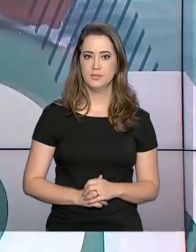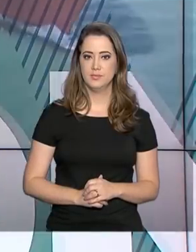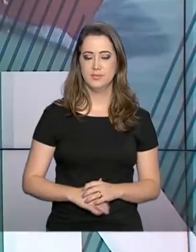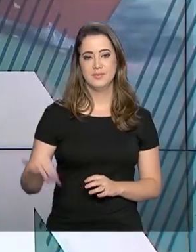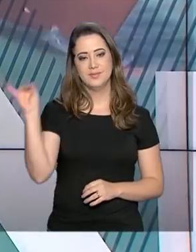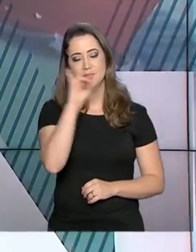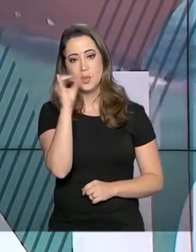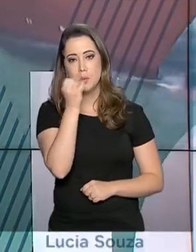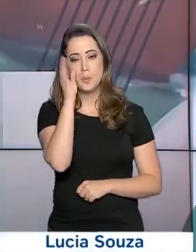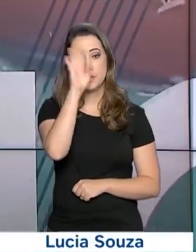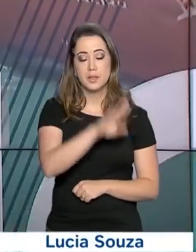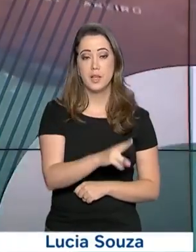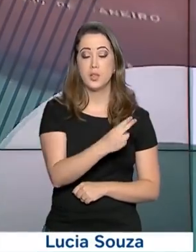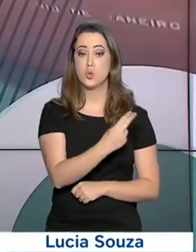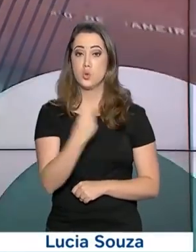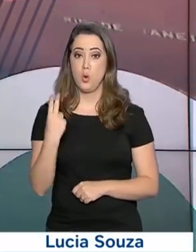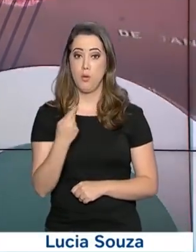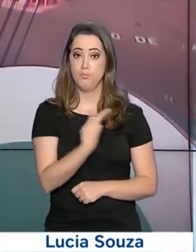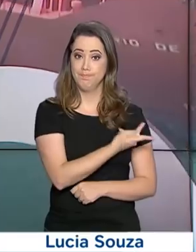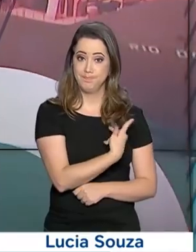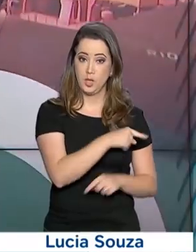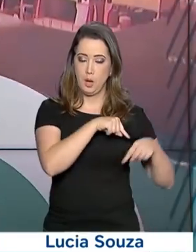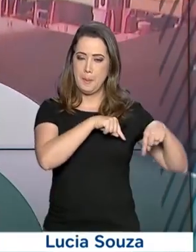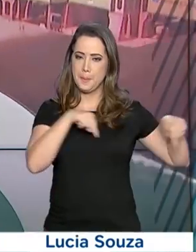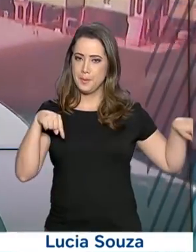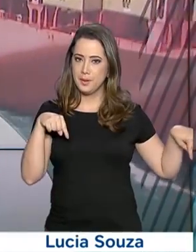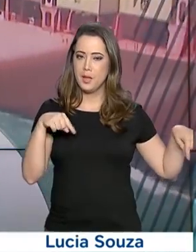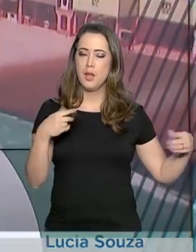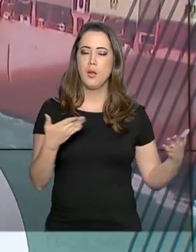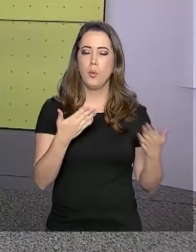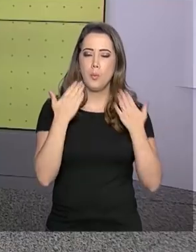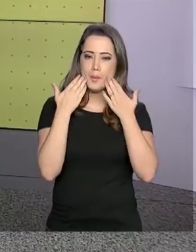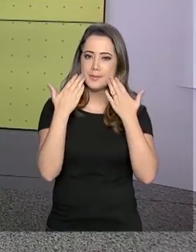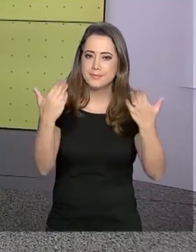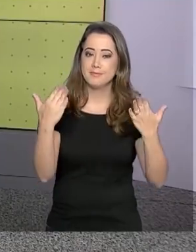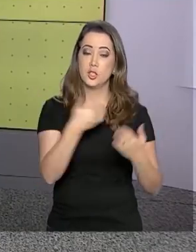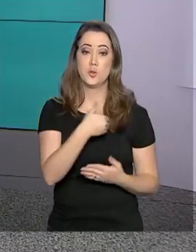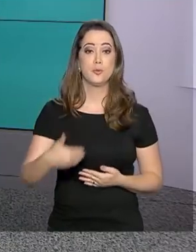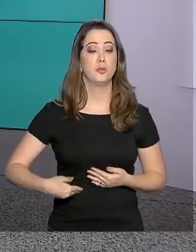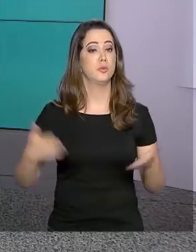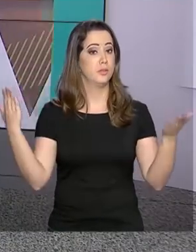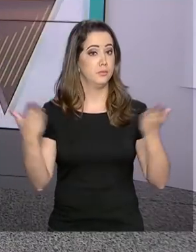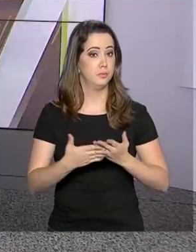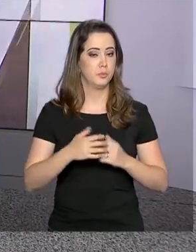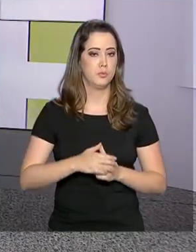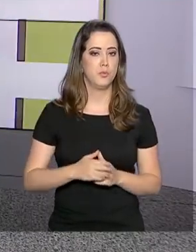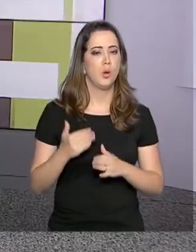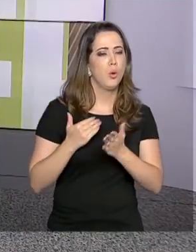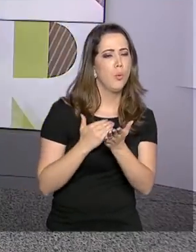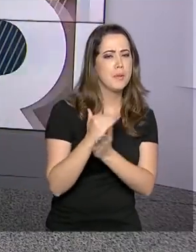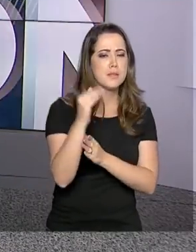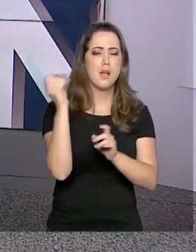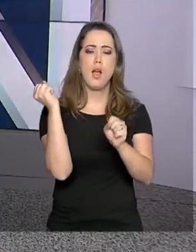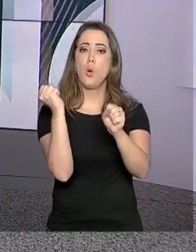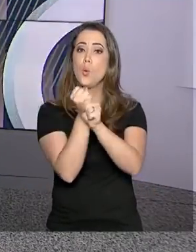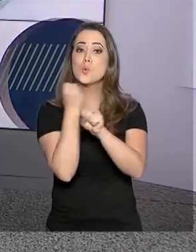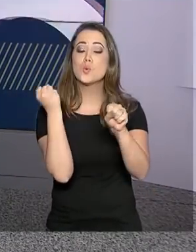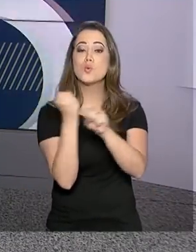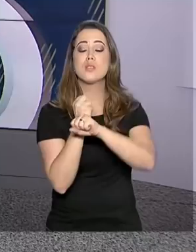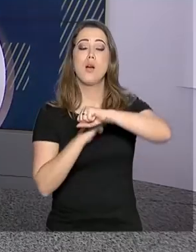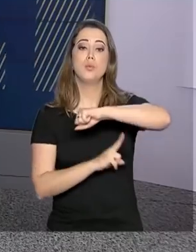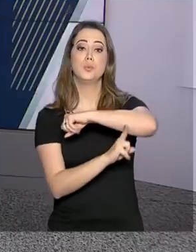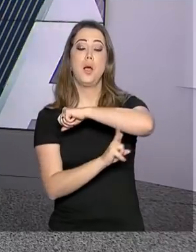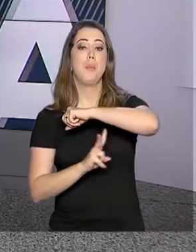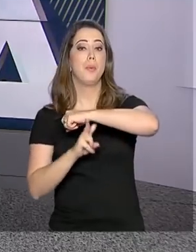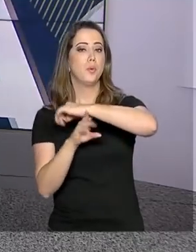Olá, boa tarde. Eu sou o Roberto Camargo e está no ar o Governo Agora. Para dar início à construção da ponte da integração